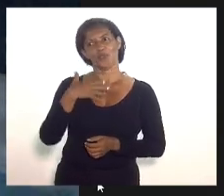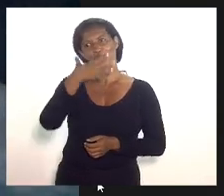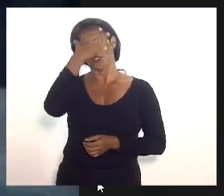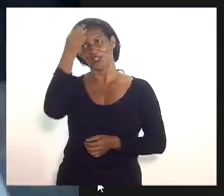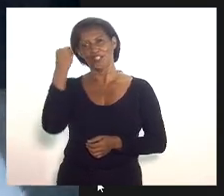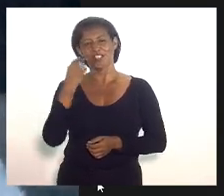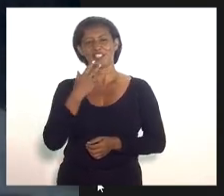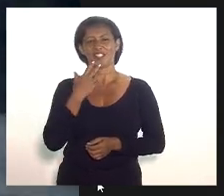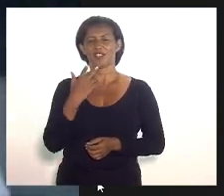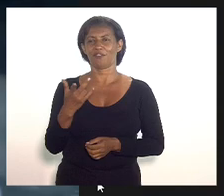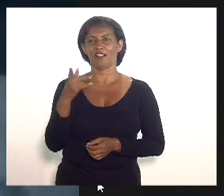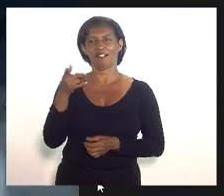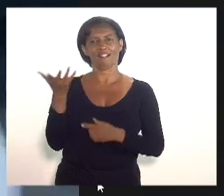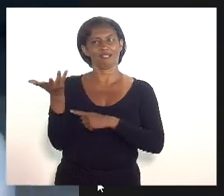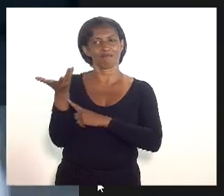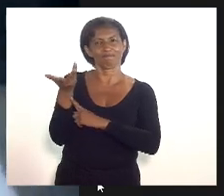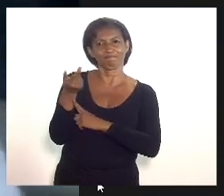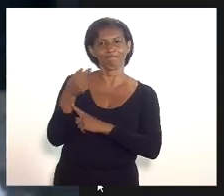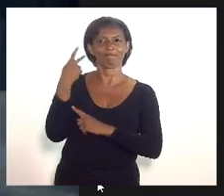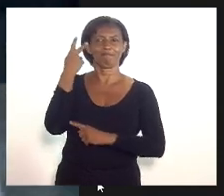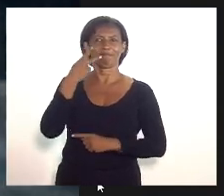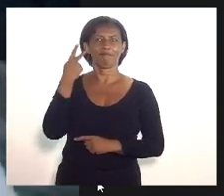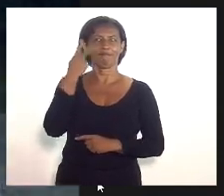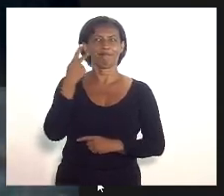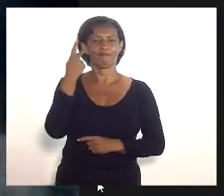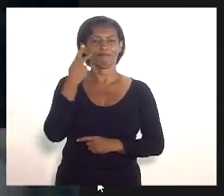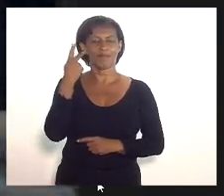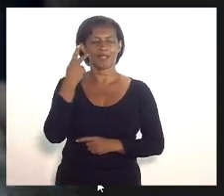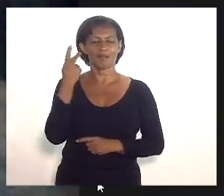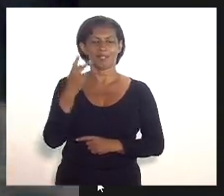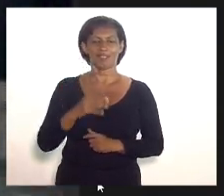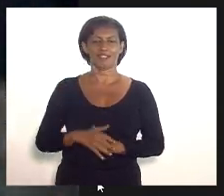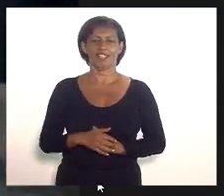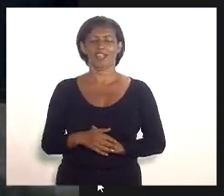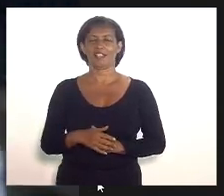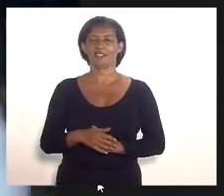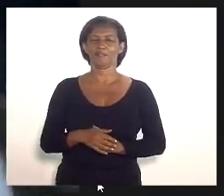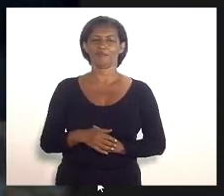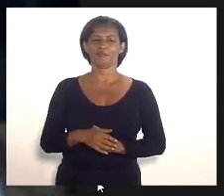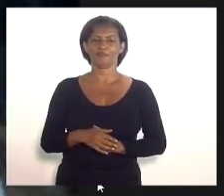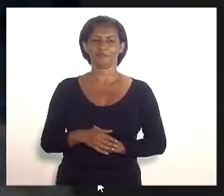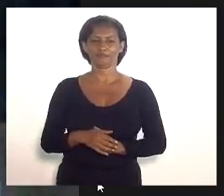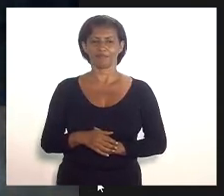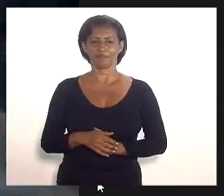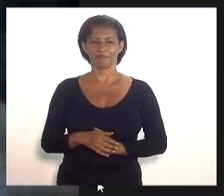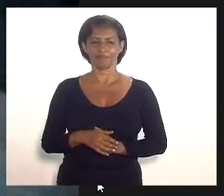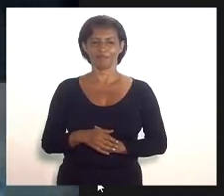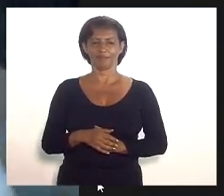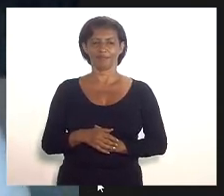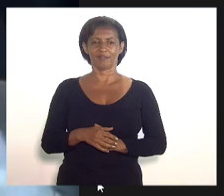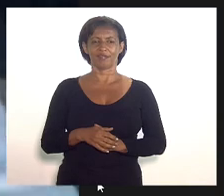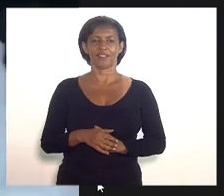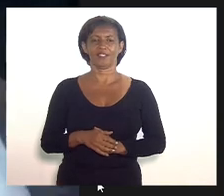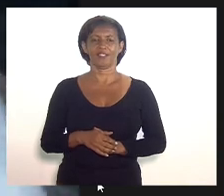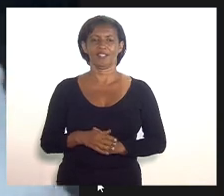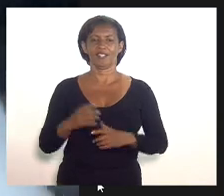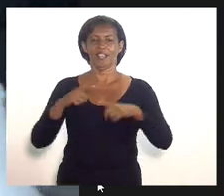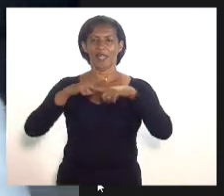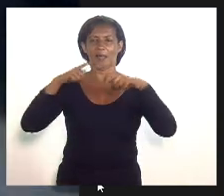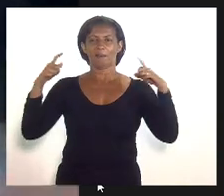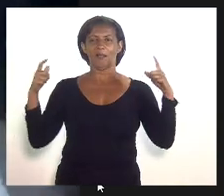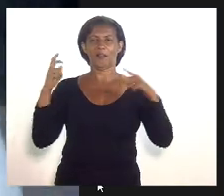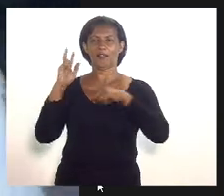a essa brilhante parlamentar ícone da política do Rio de Janeiro e uma grande defensora e a maior